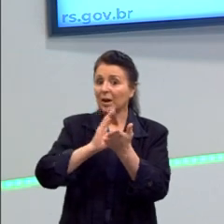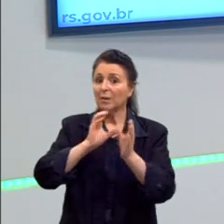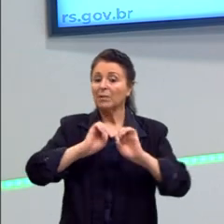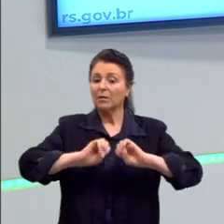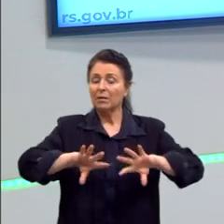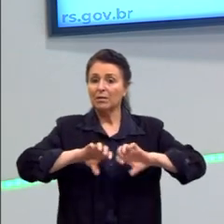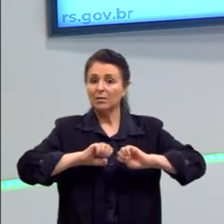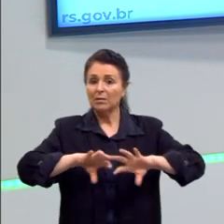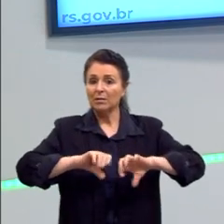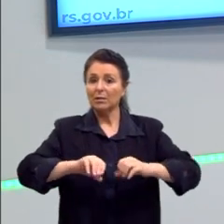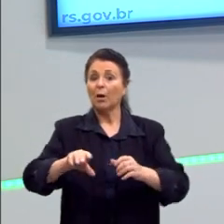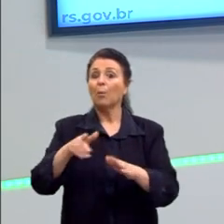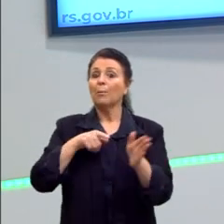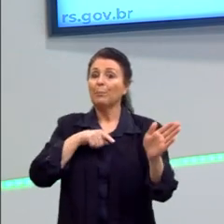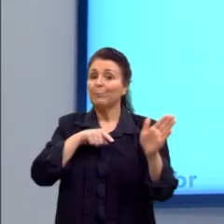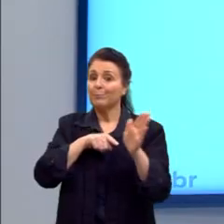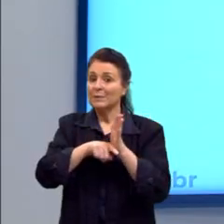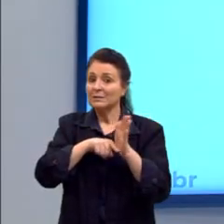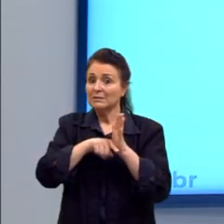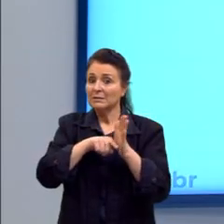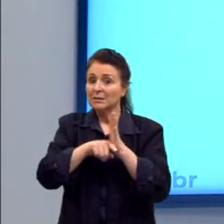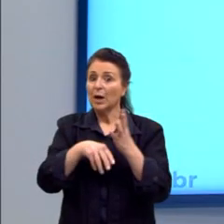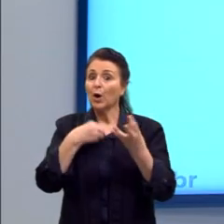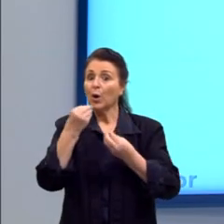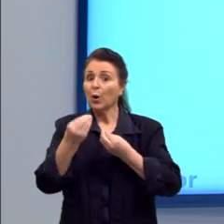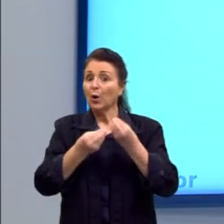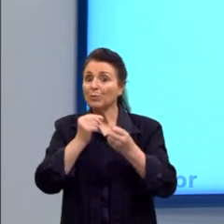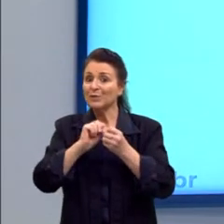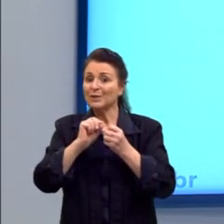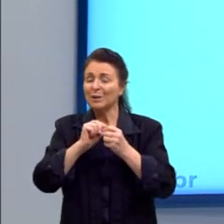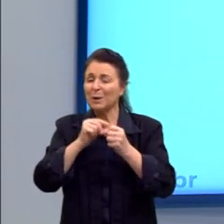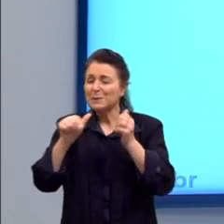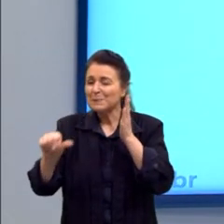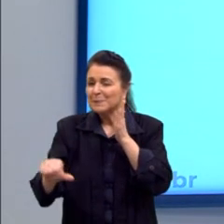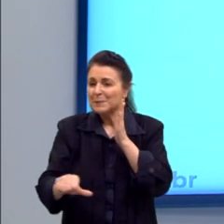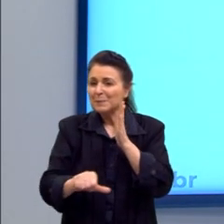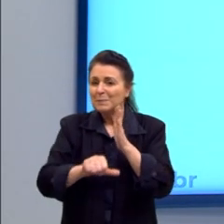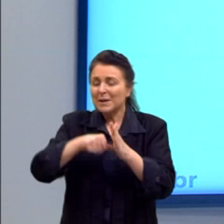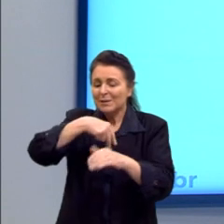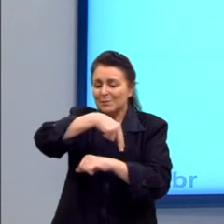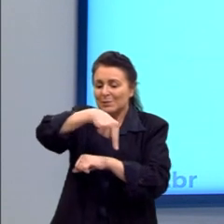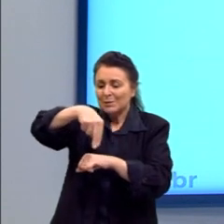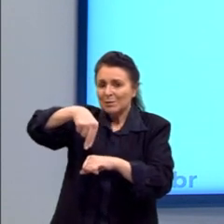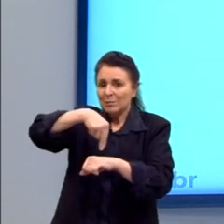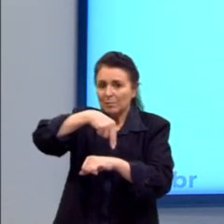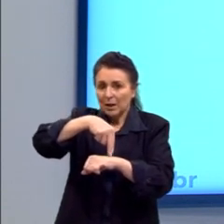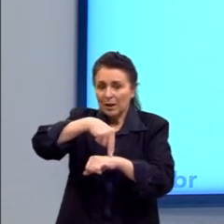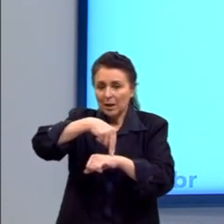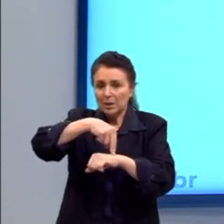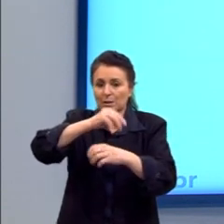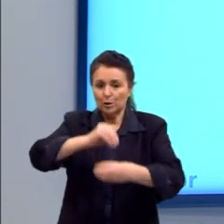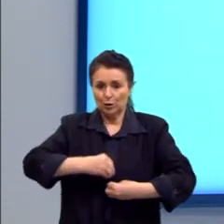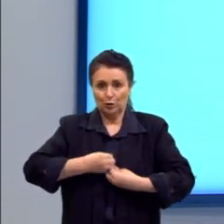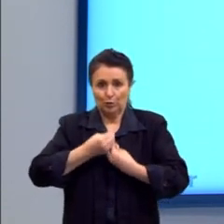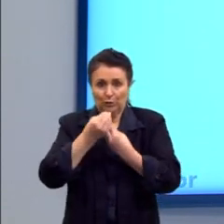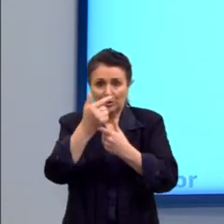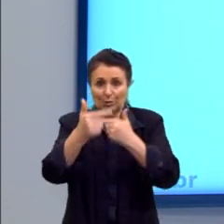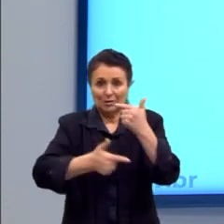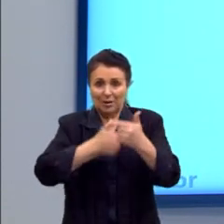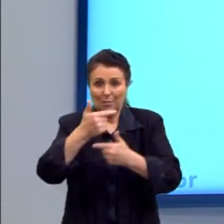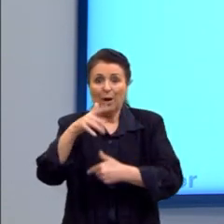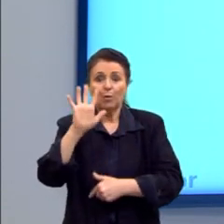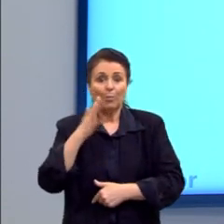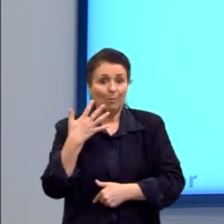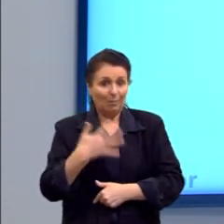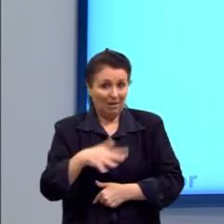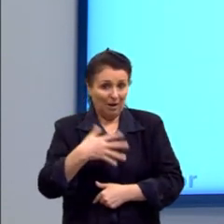investimento em pesquisa, como fizeram aquelas primeiras nações que ofereciam uma mão de obra barata e saíram dessa mão